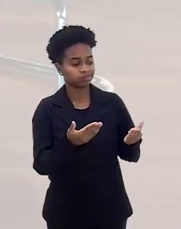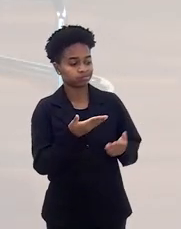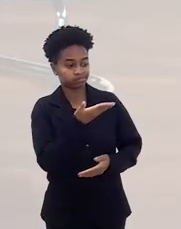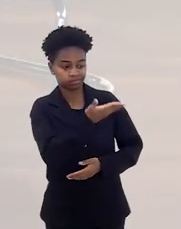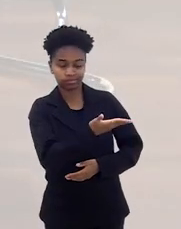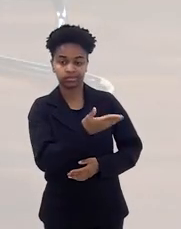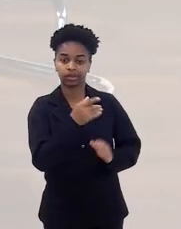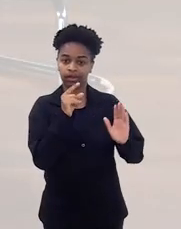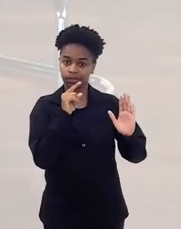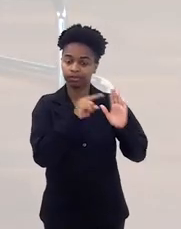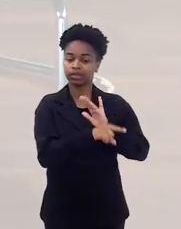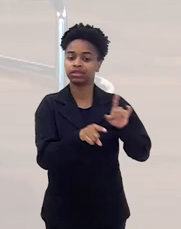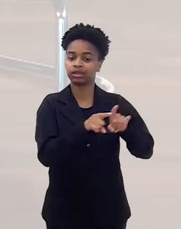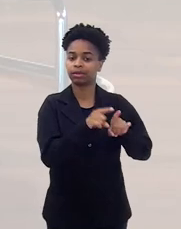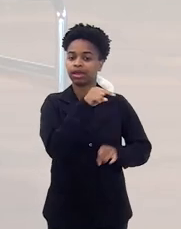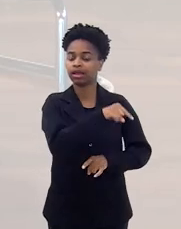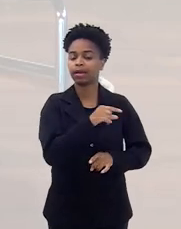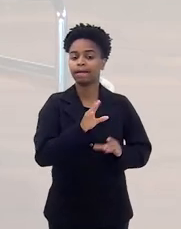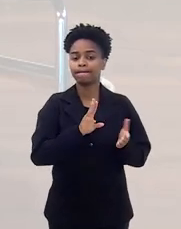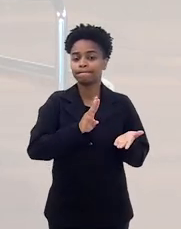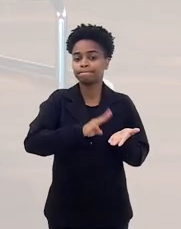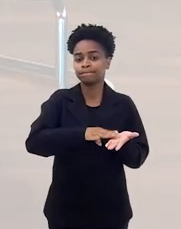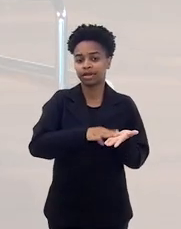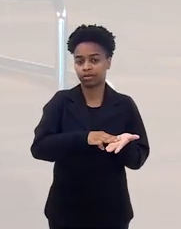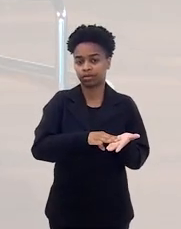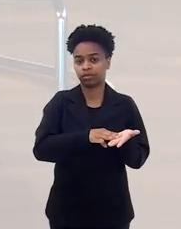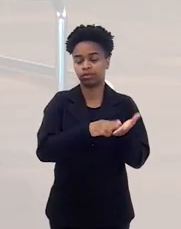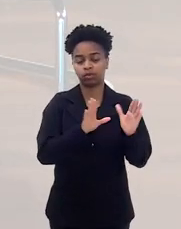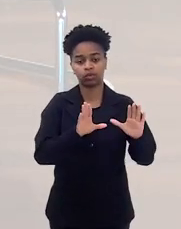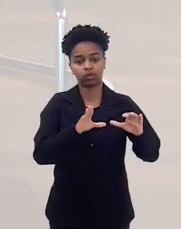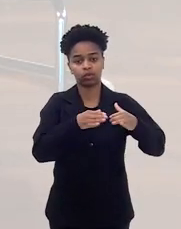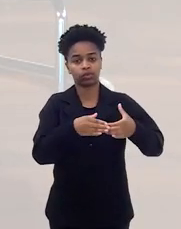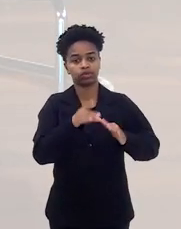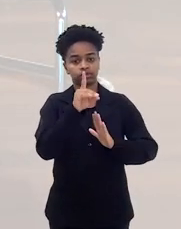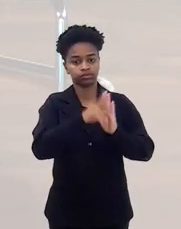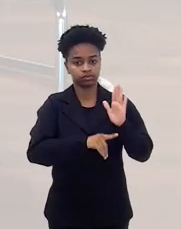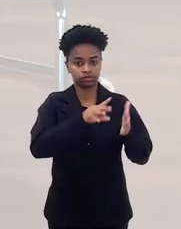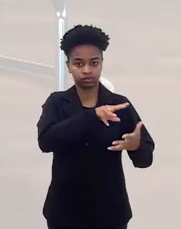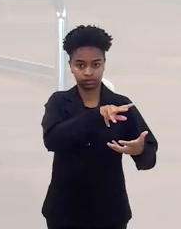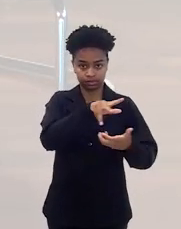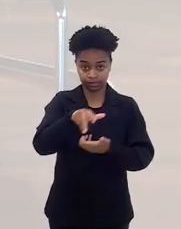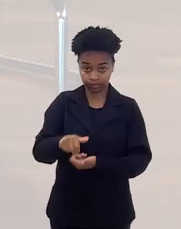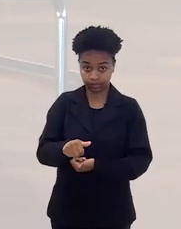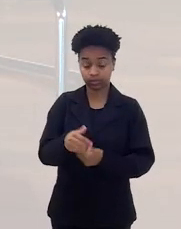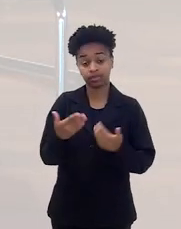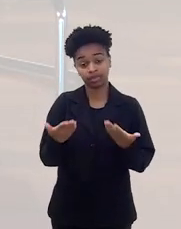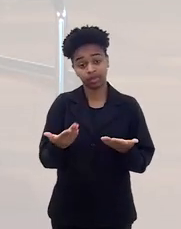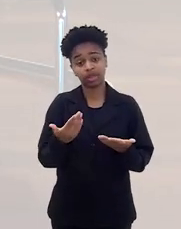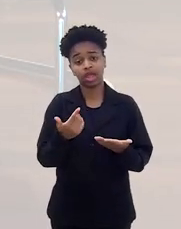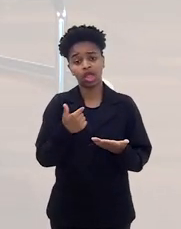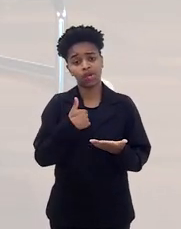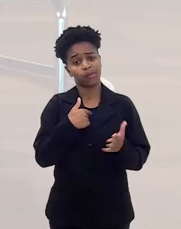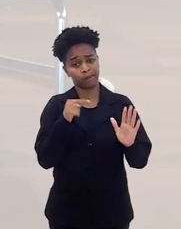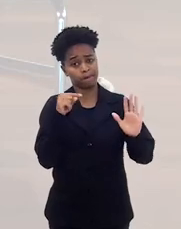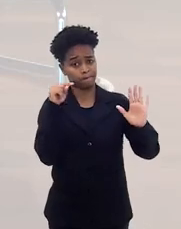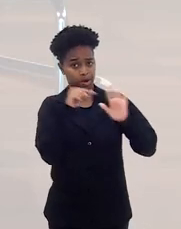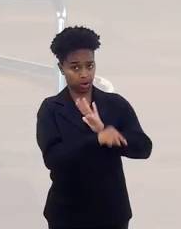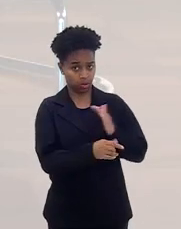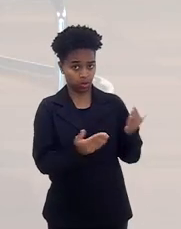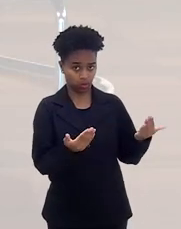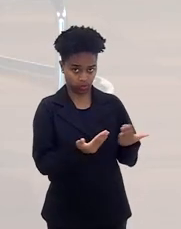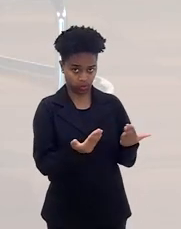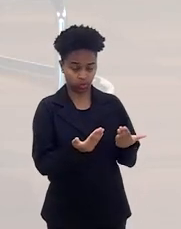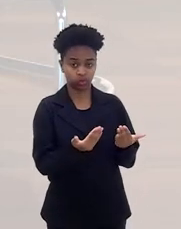convidada também, doutora Tuane, que é membro, Tuane Vargas, que é membro da Comissão de Direito Internacional. E aí já levantando uma